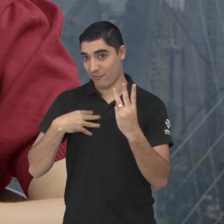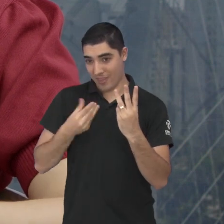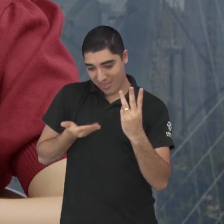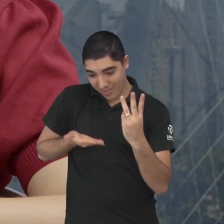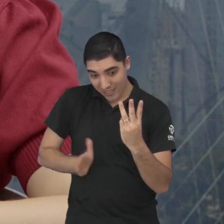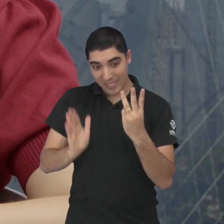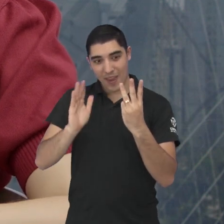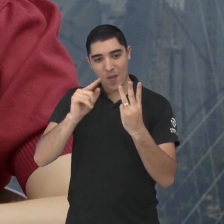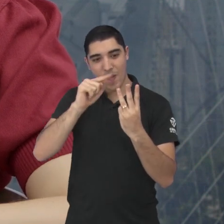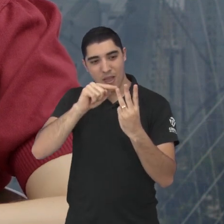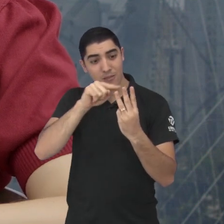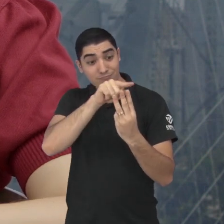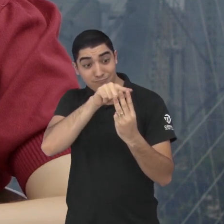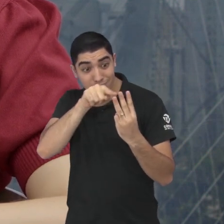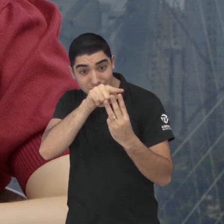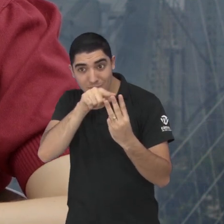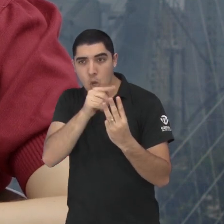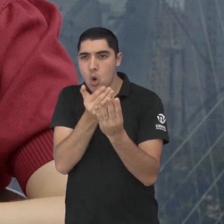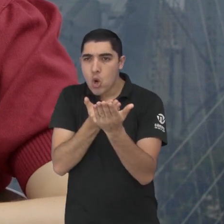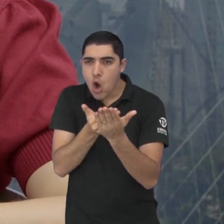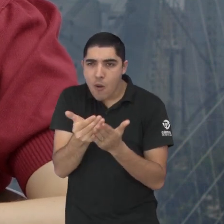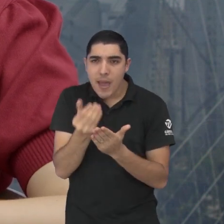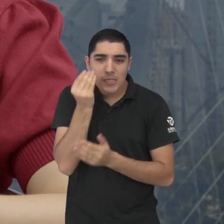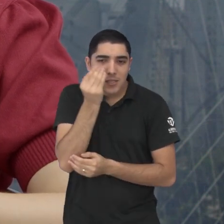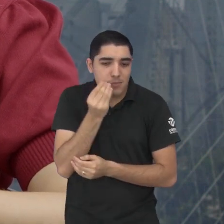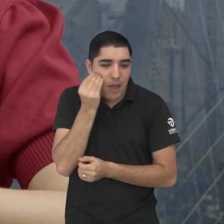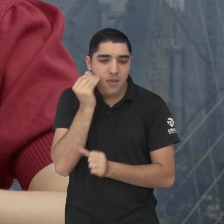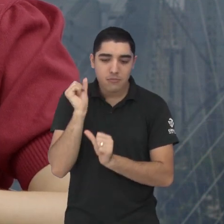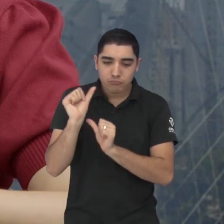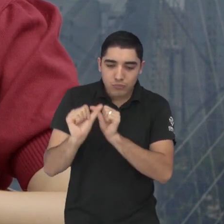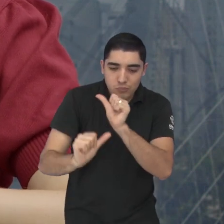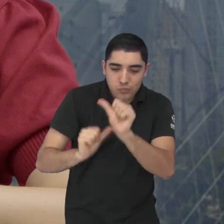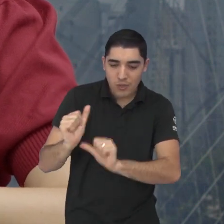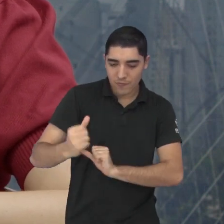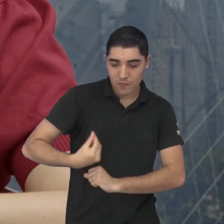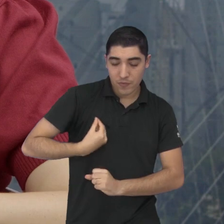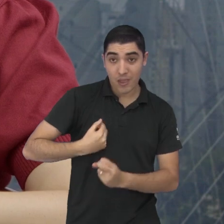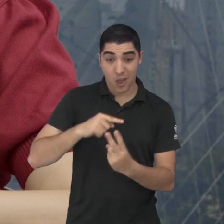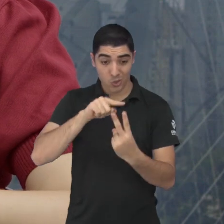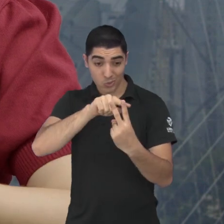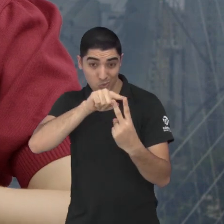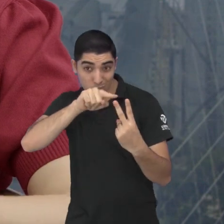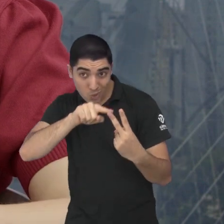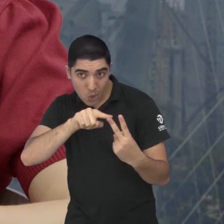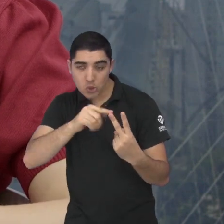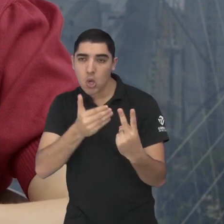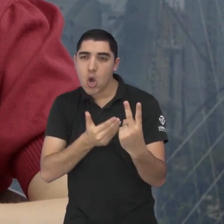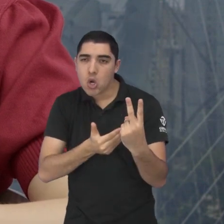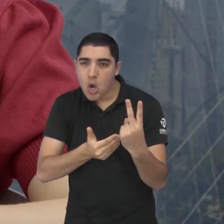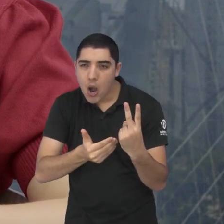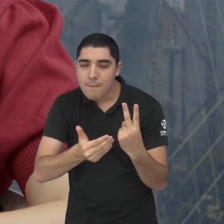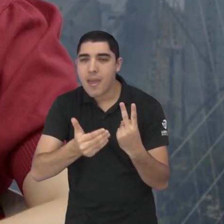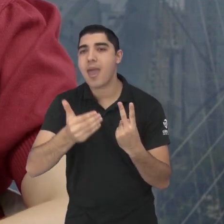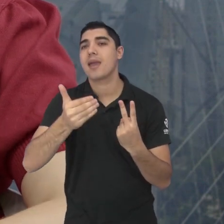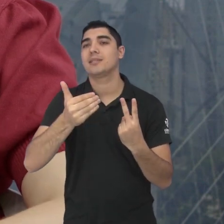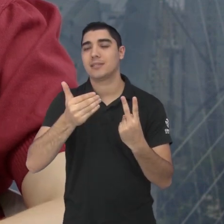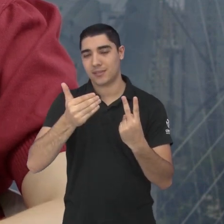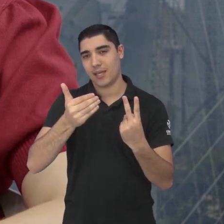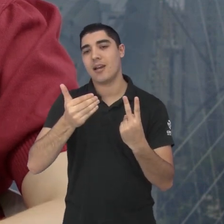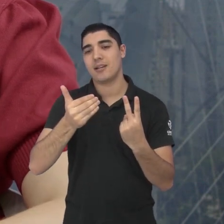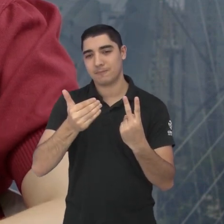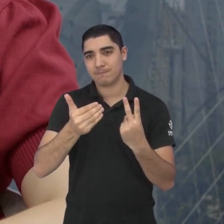moldando e fazendo com que o repertório desse pai e dessa mãe se torne, né, efetivamente,